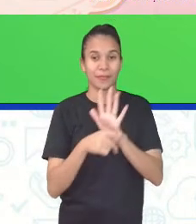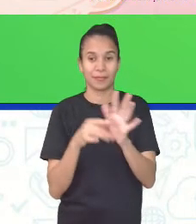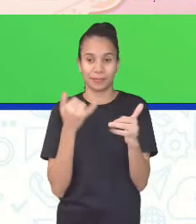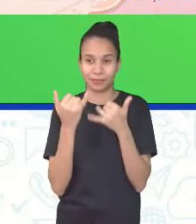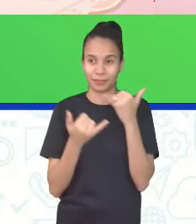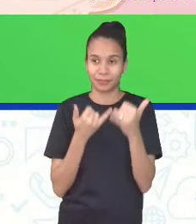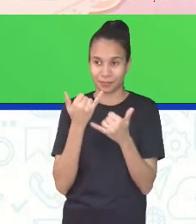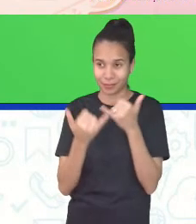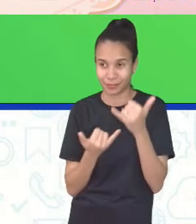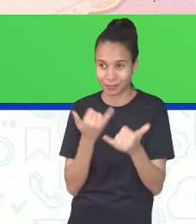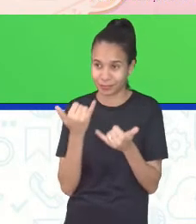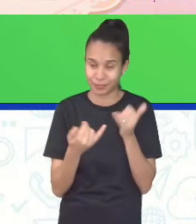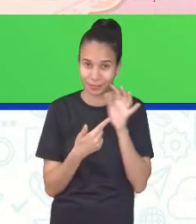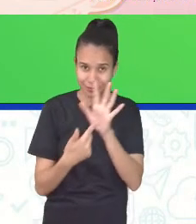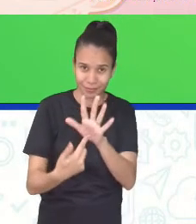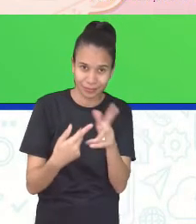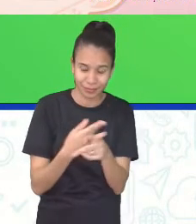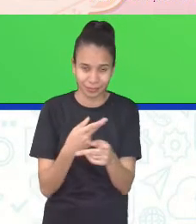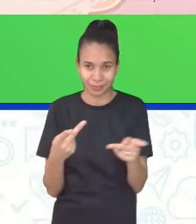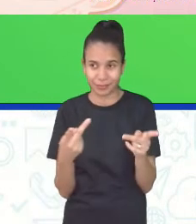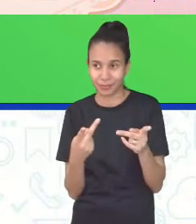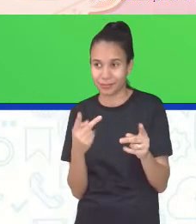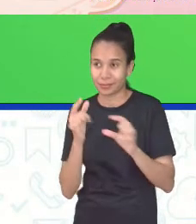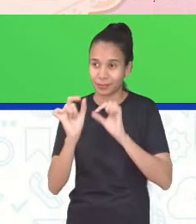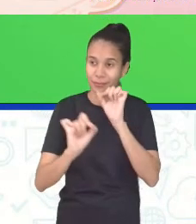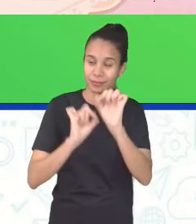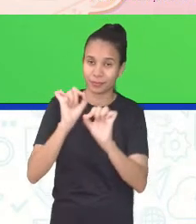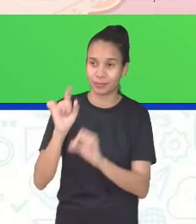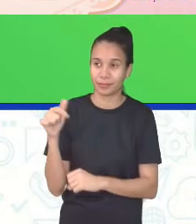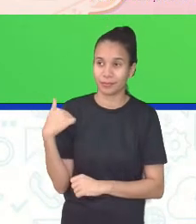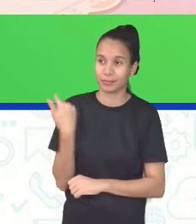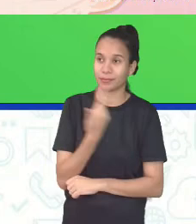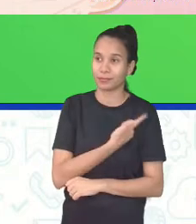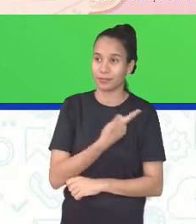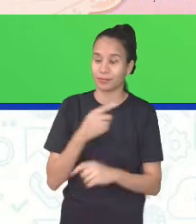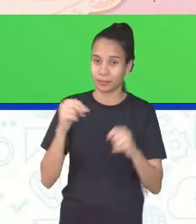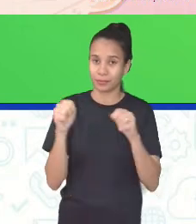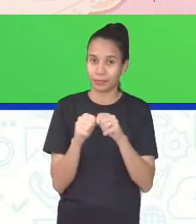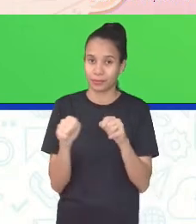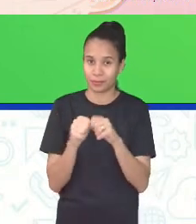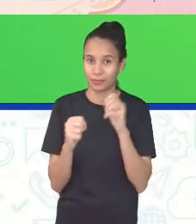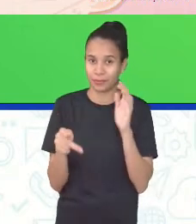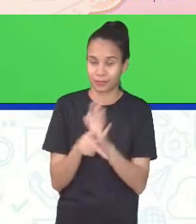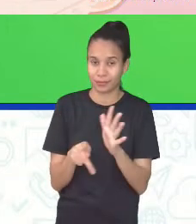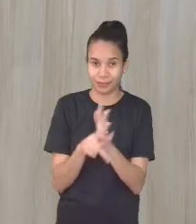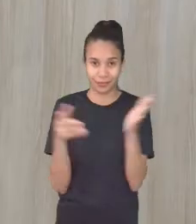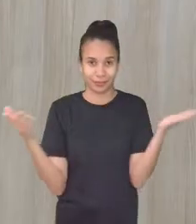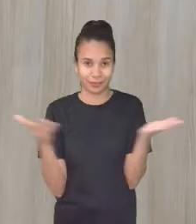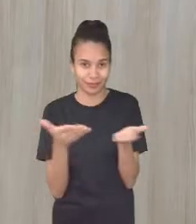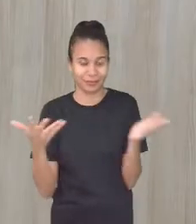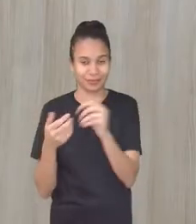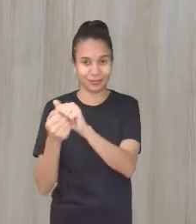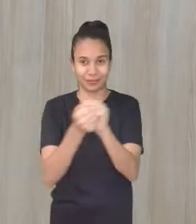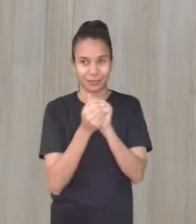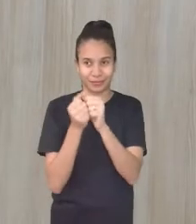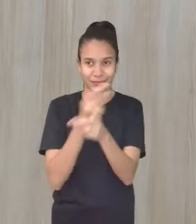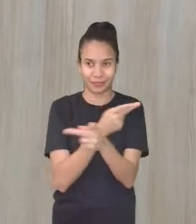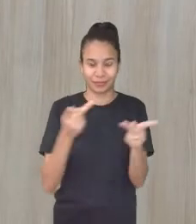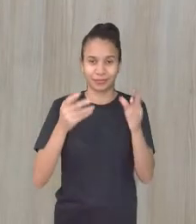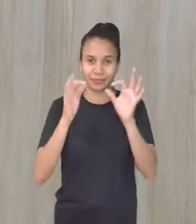brinquedinho, porque eu quero mostrar a vocês o que é que a gente vai fazer agora com vocês.